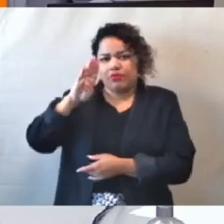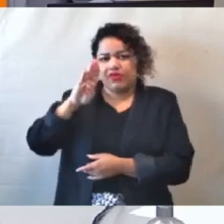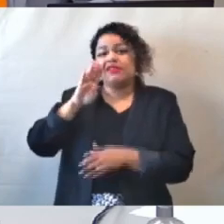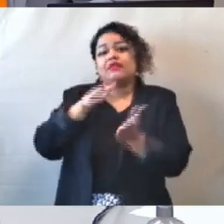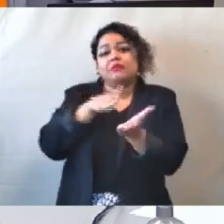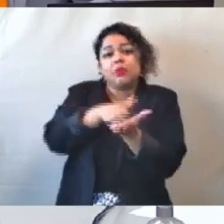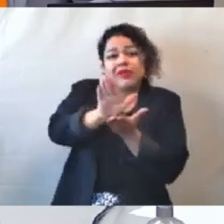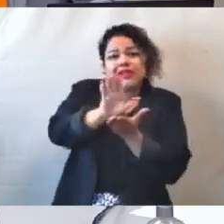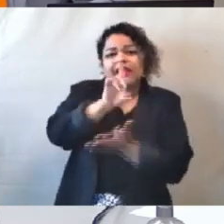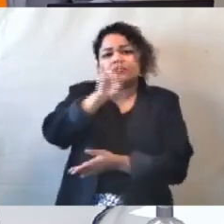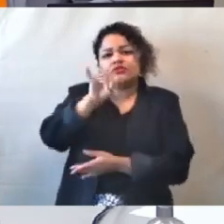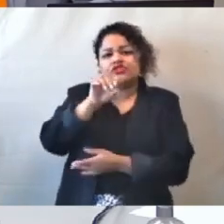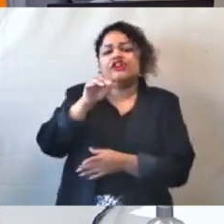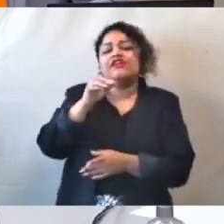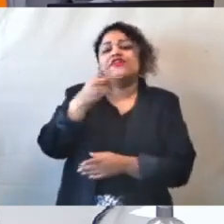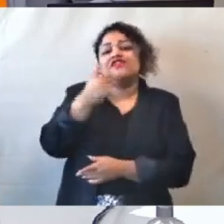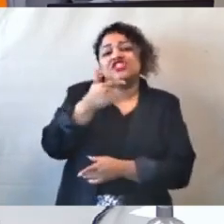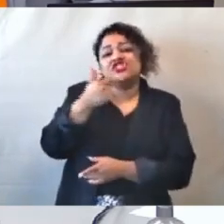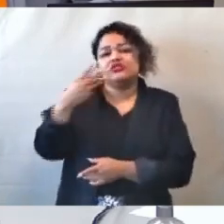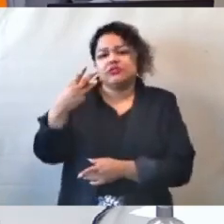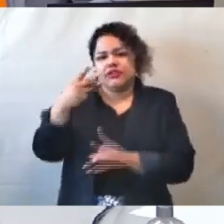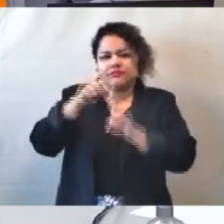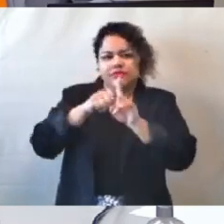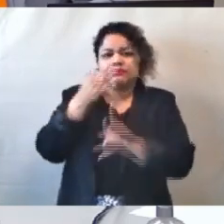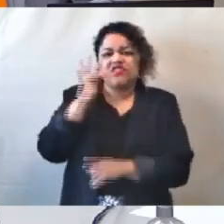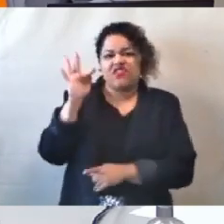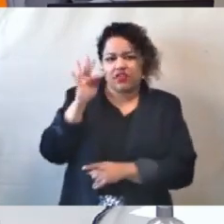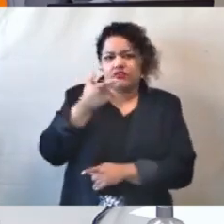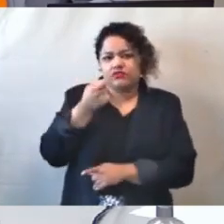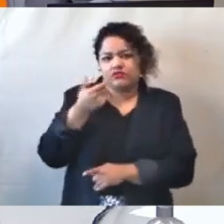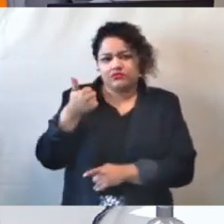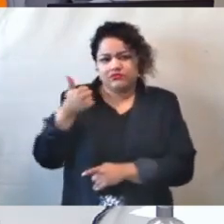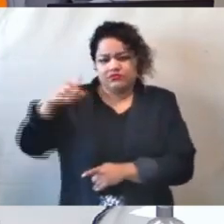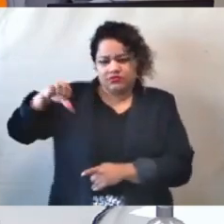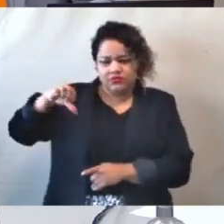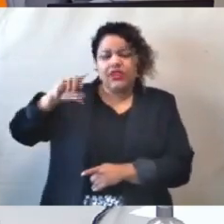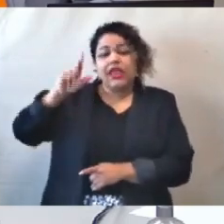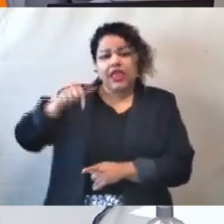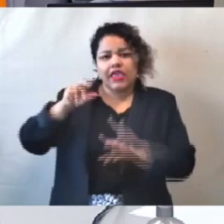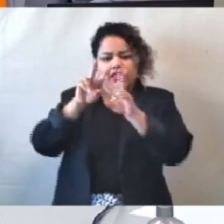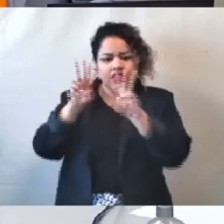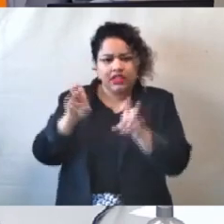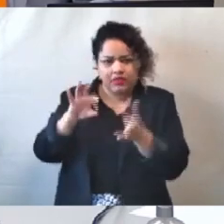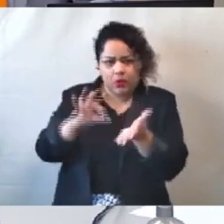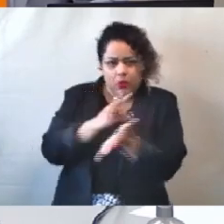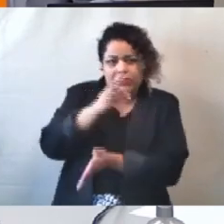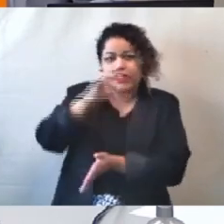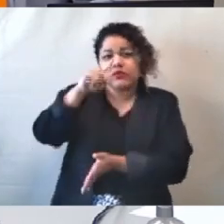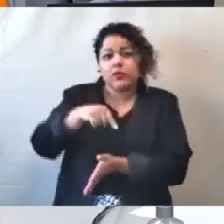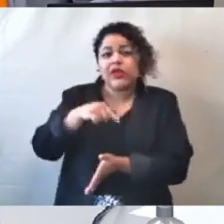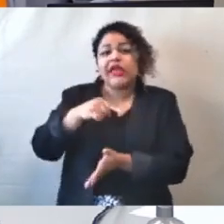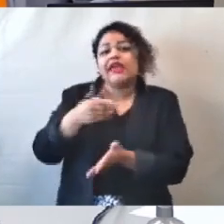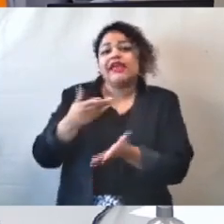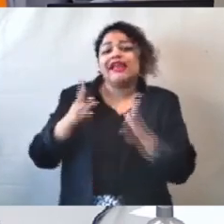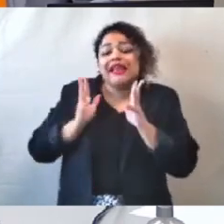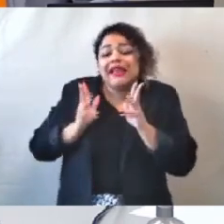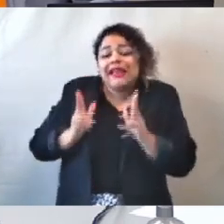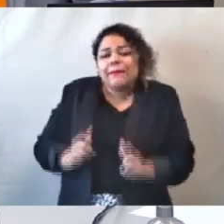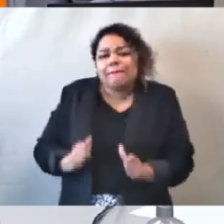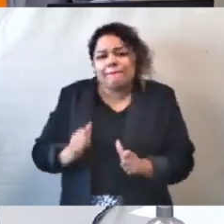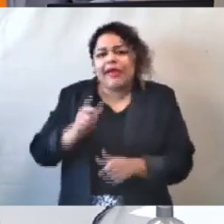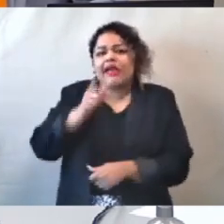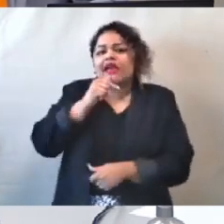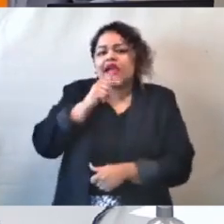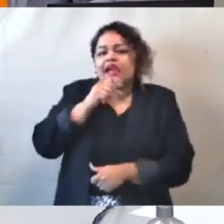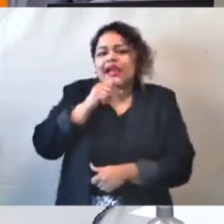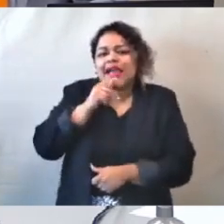tem como objeto serviços especializados de tratamento das águas da Lagoa da Pampulha. Por sua vez, o projeto de